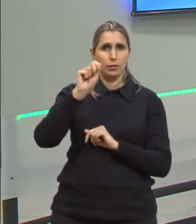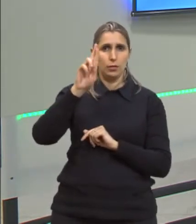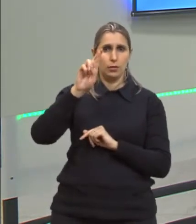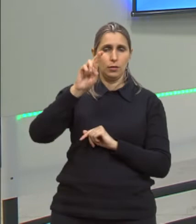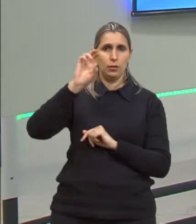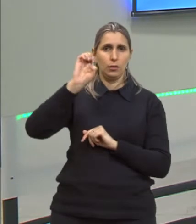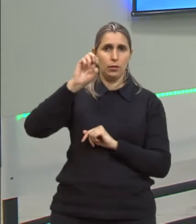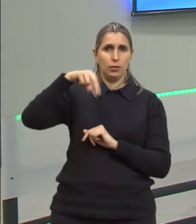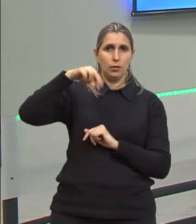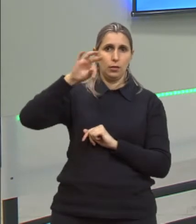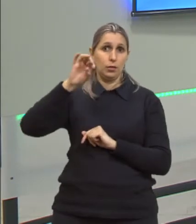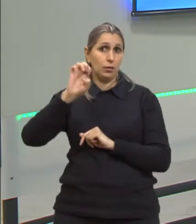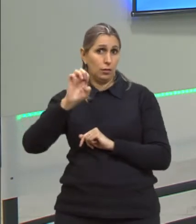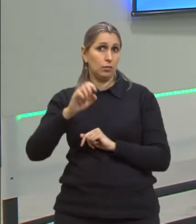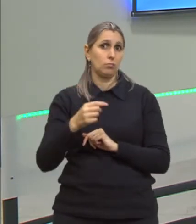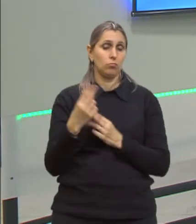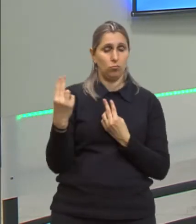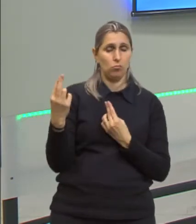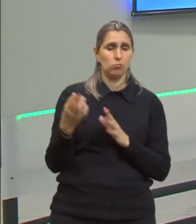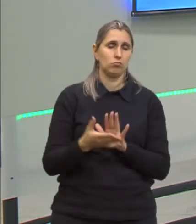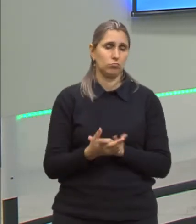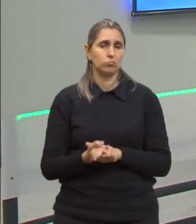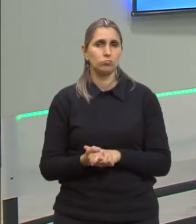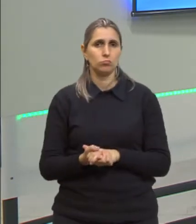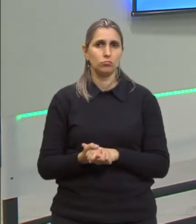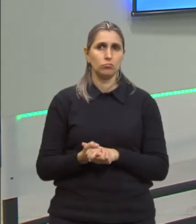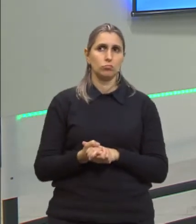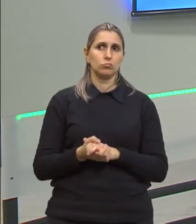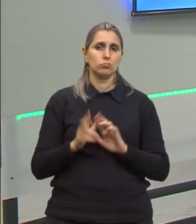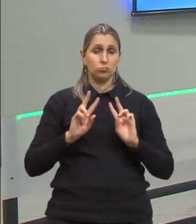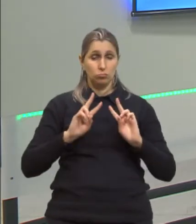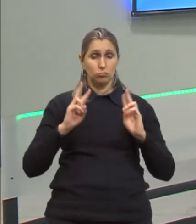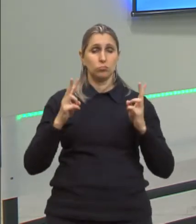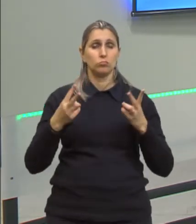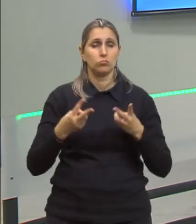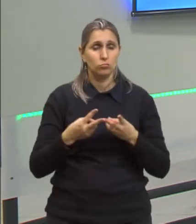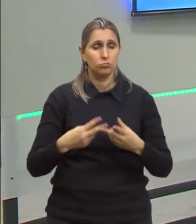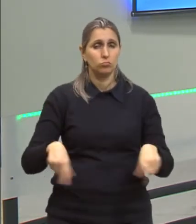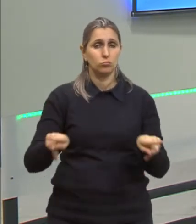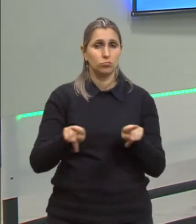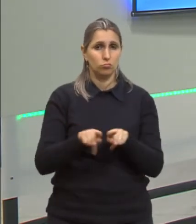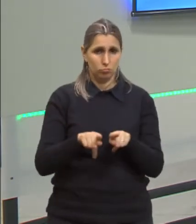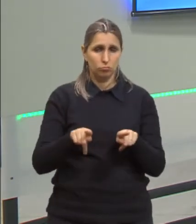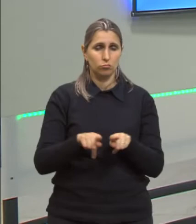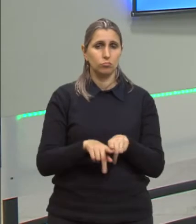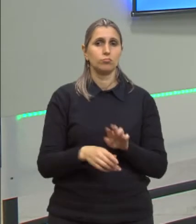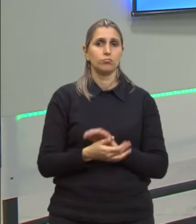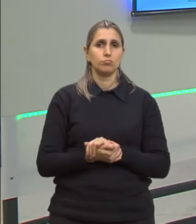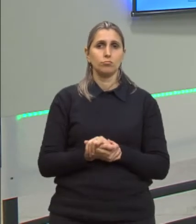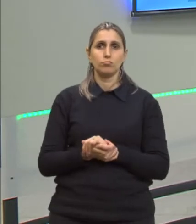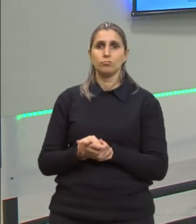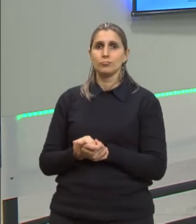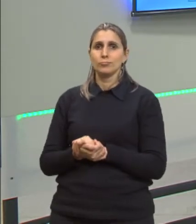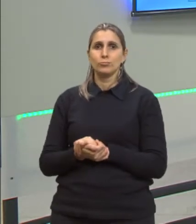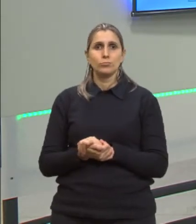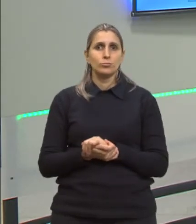Então, isso que a gente chama de dilatação aparente, dilatação volumétrica também, certo? Pode passar, por favor.